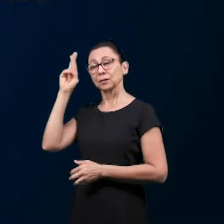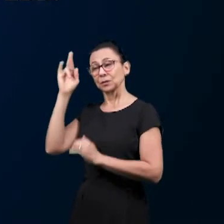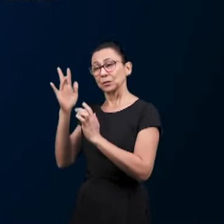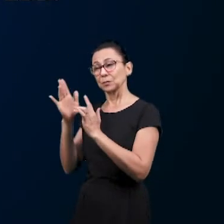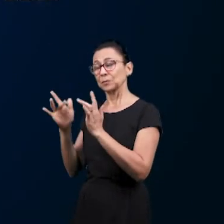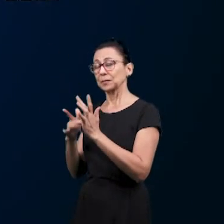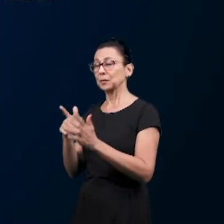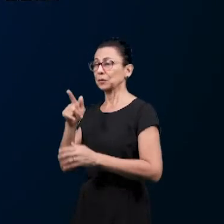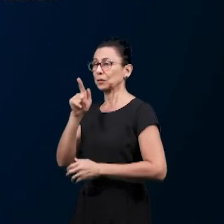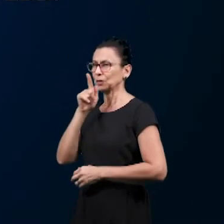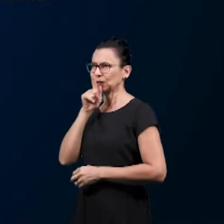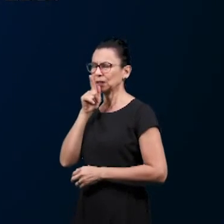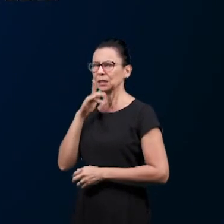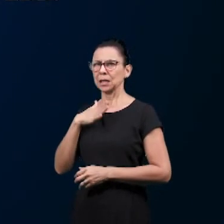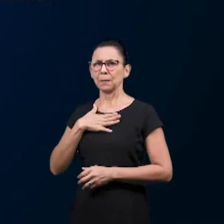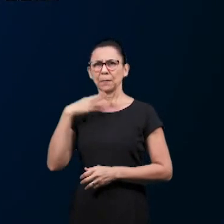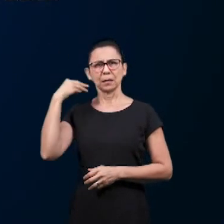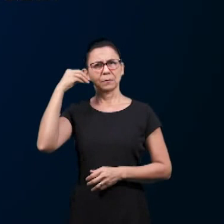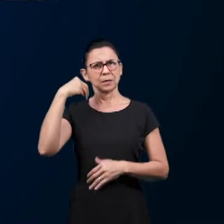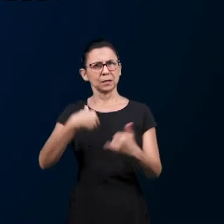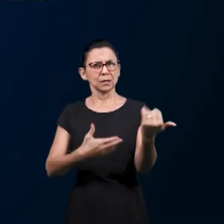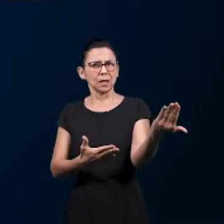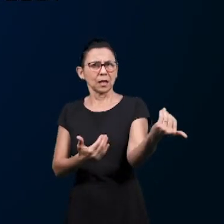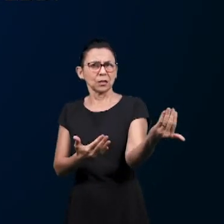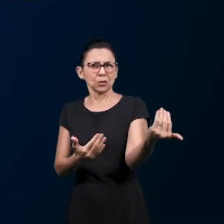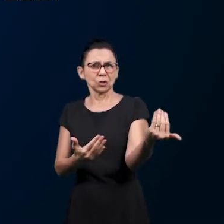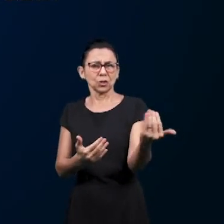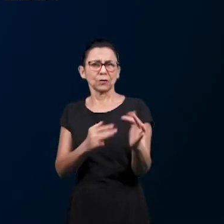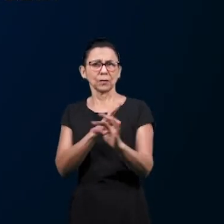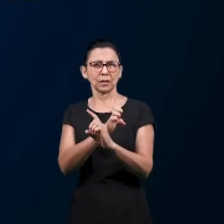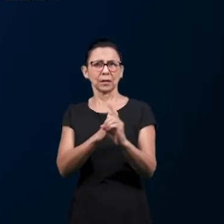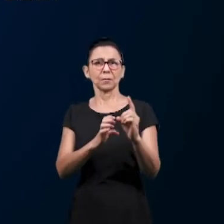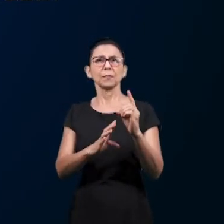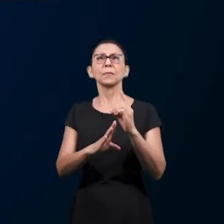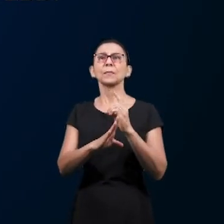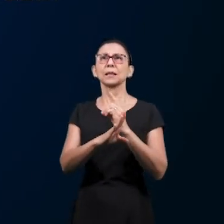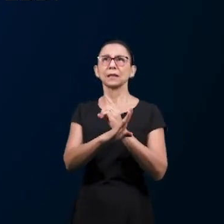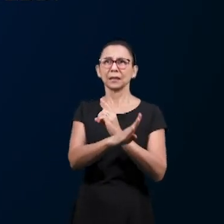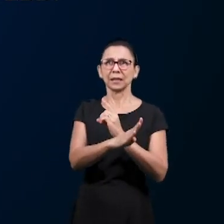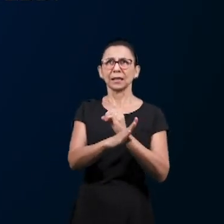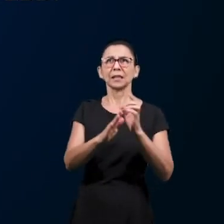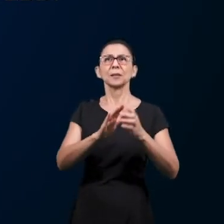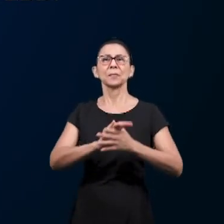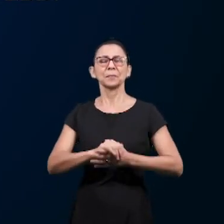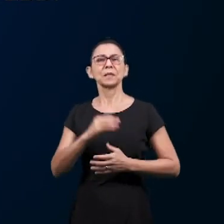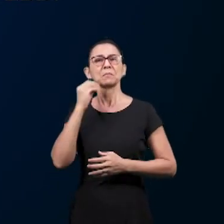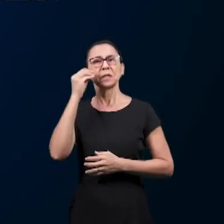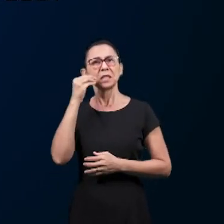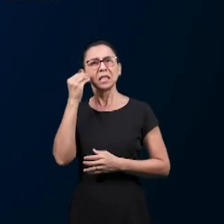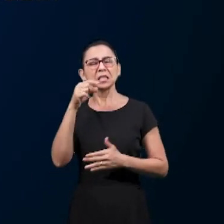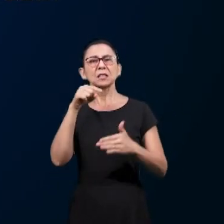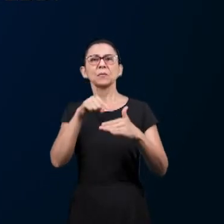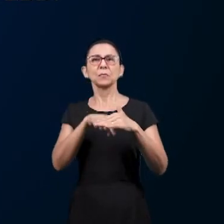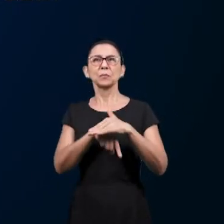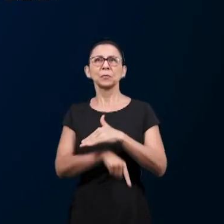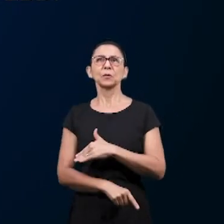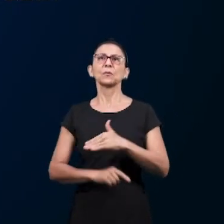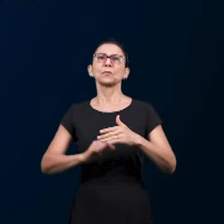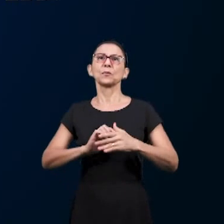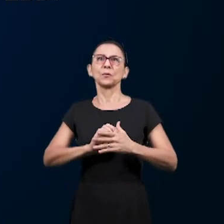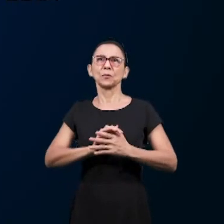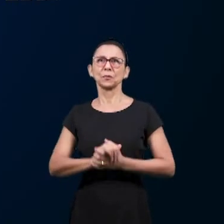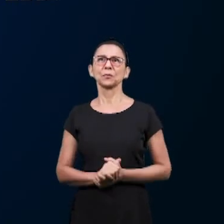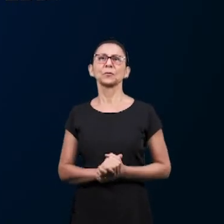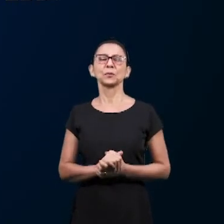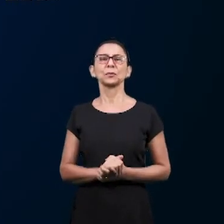Senhor Jesus, Pastor Gilson, a minha experiência como jovem em relação à EBD tem sido muito enriquecedora, pois já sou cérebro desde